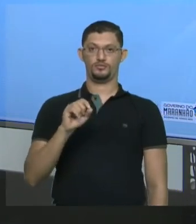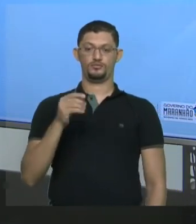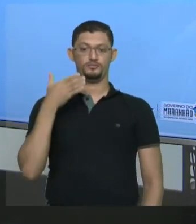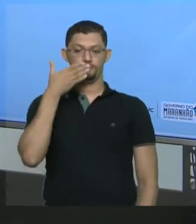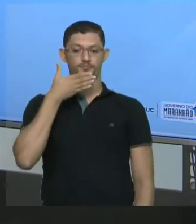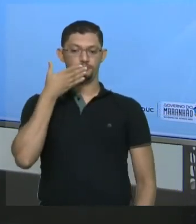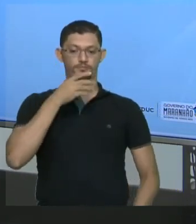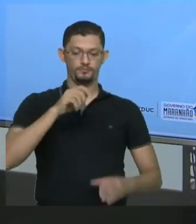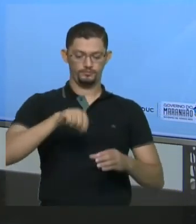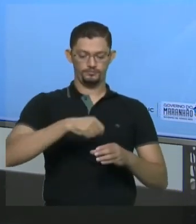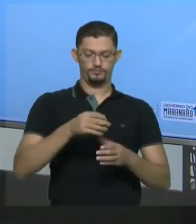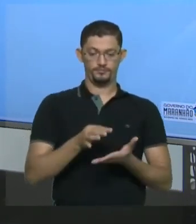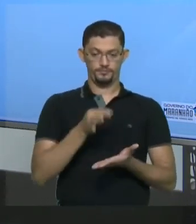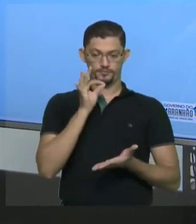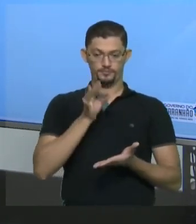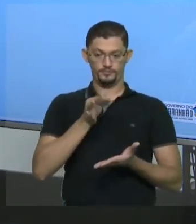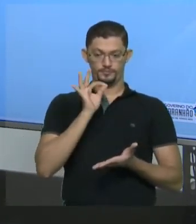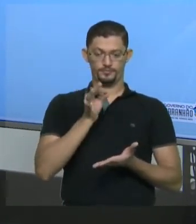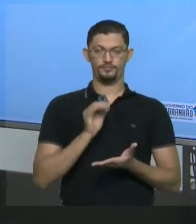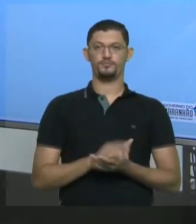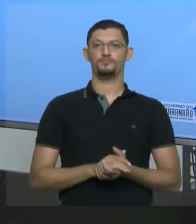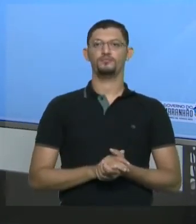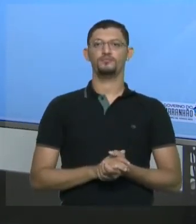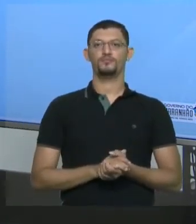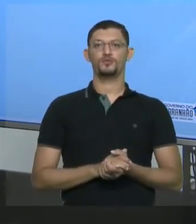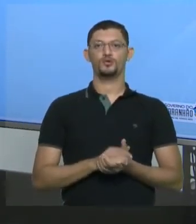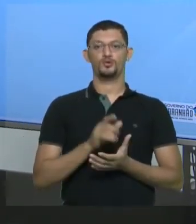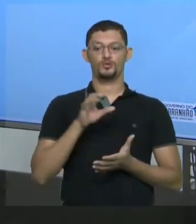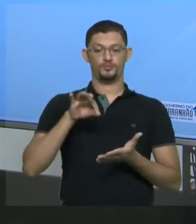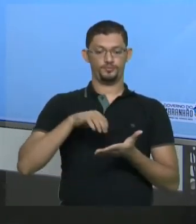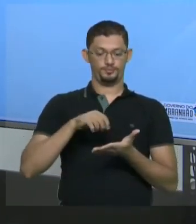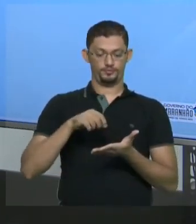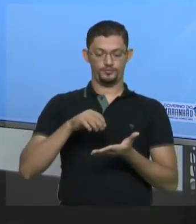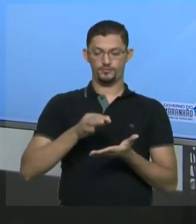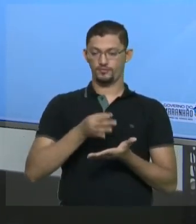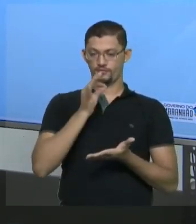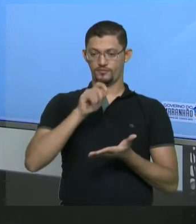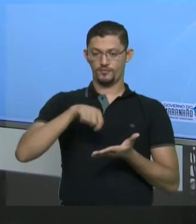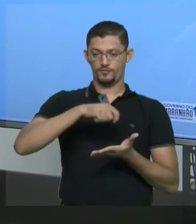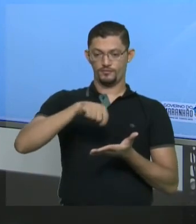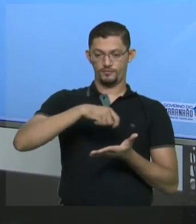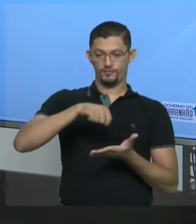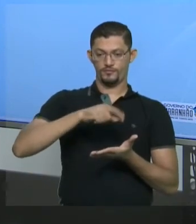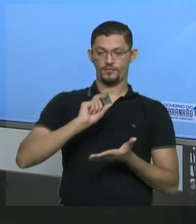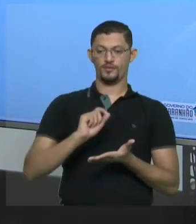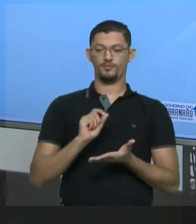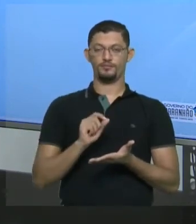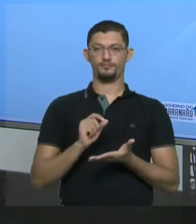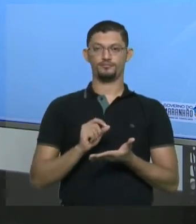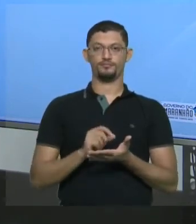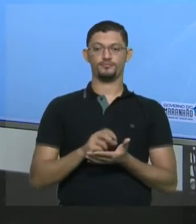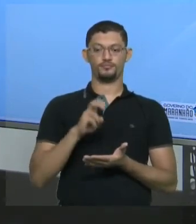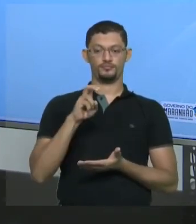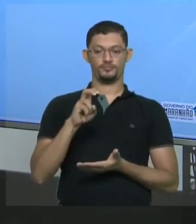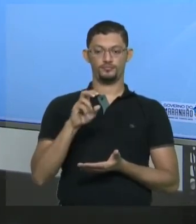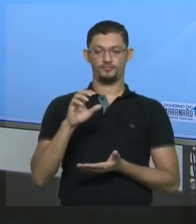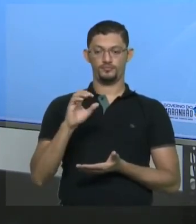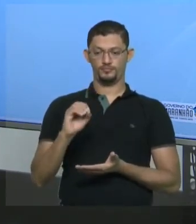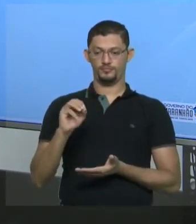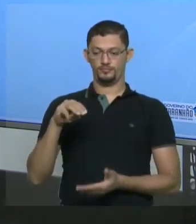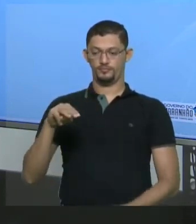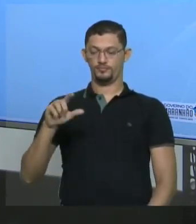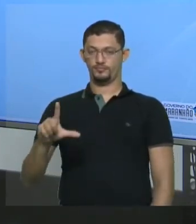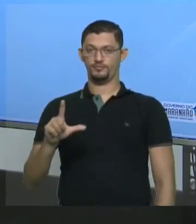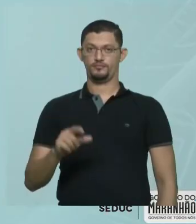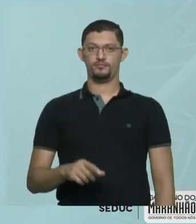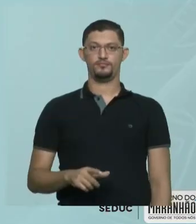adoçar seu cafezinho. O volume de cafezinho adoçado na xícara foi de 50 ml. Então, o ele está